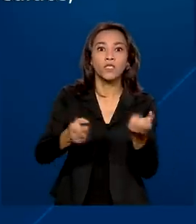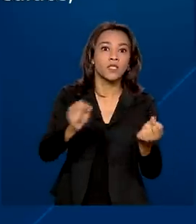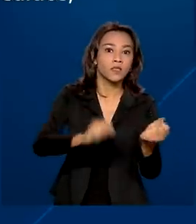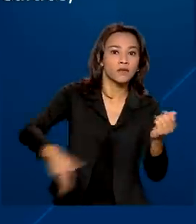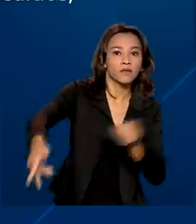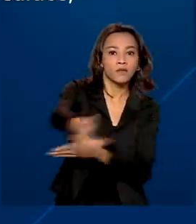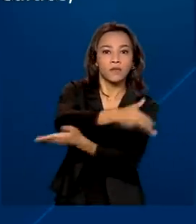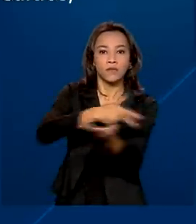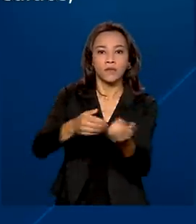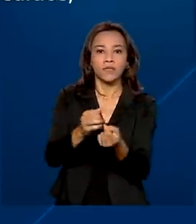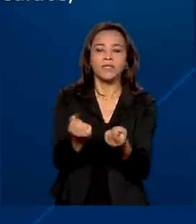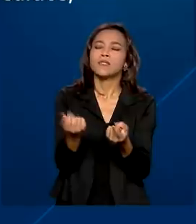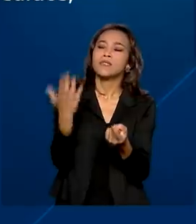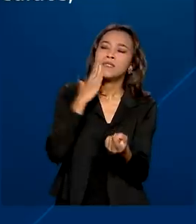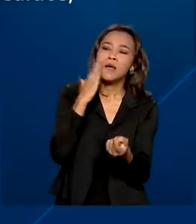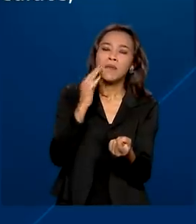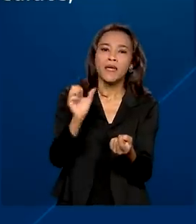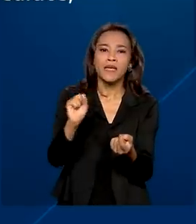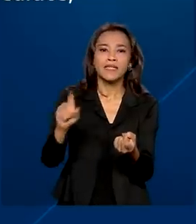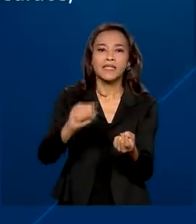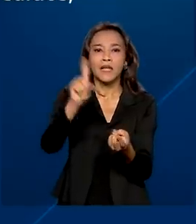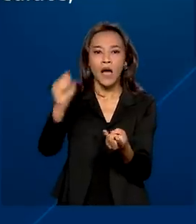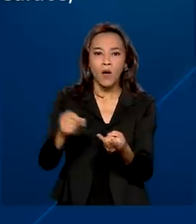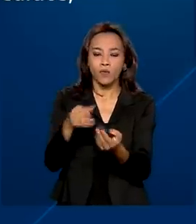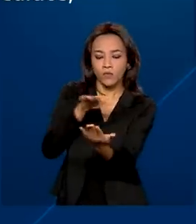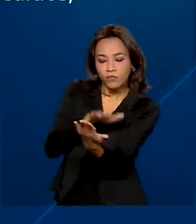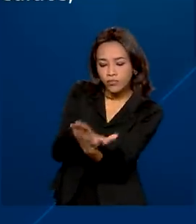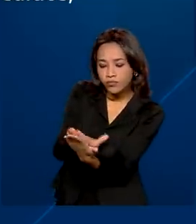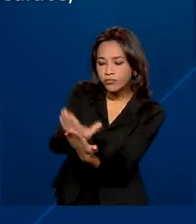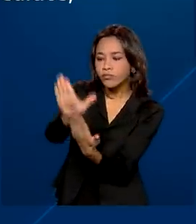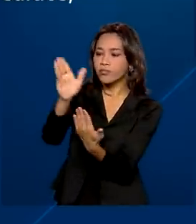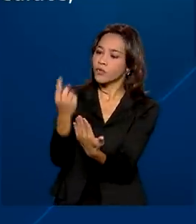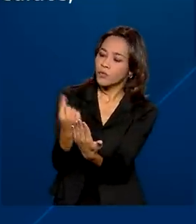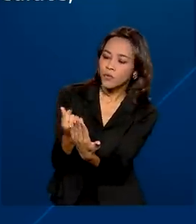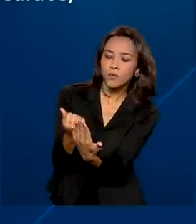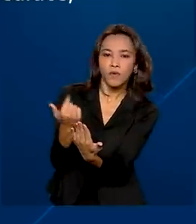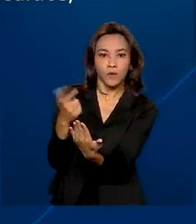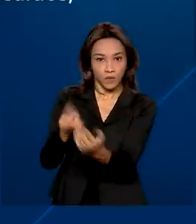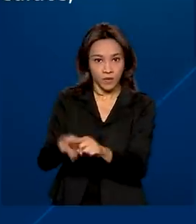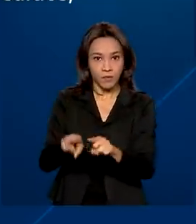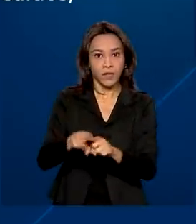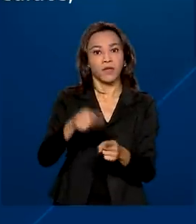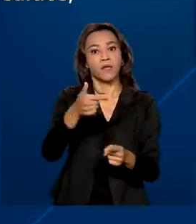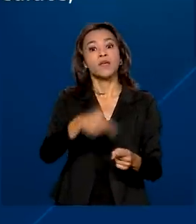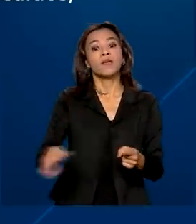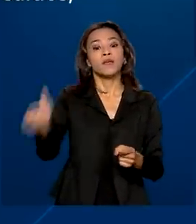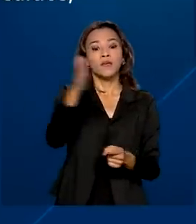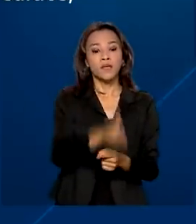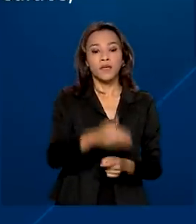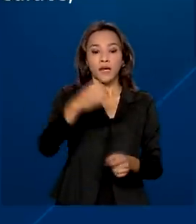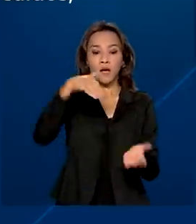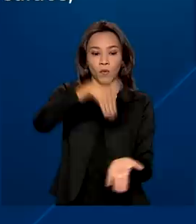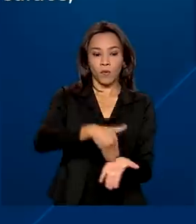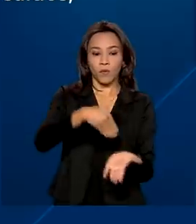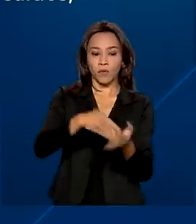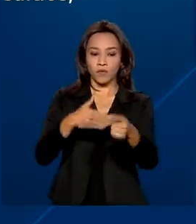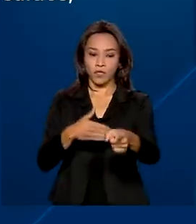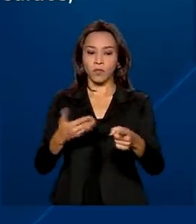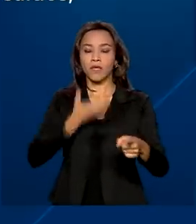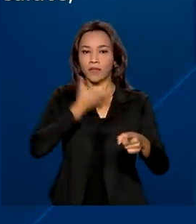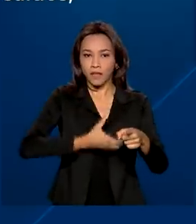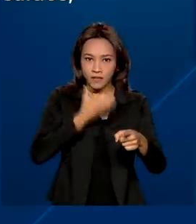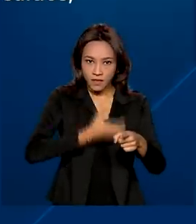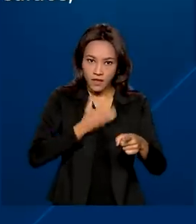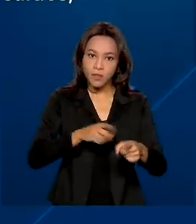como saldos, limites e extratos. E na última parte do programa, prevista para acontecer em dezembro, entram